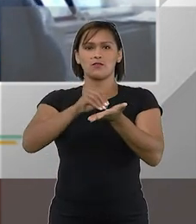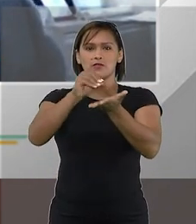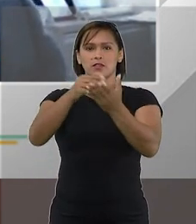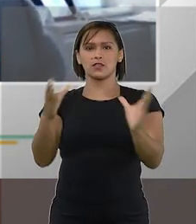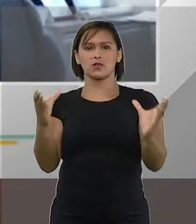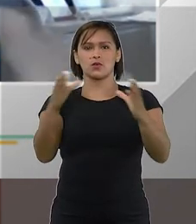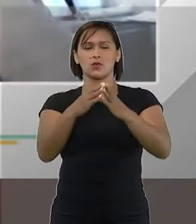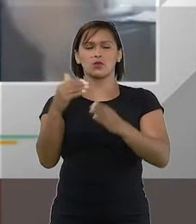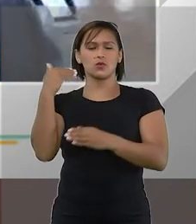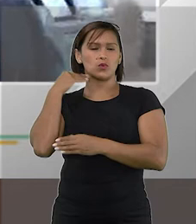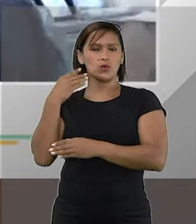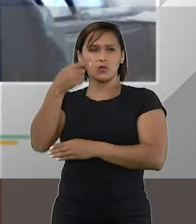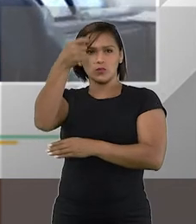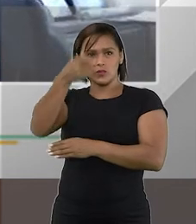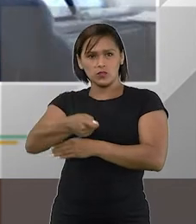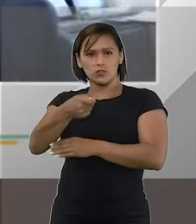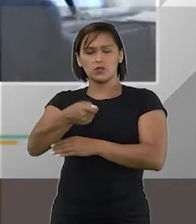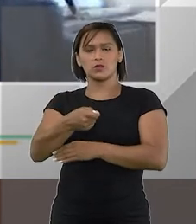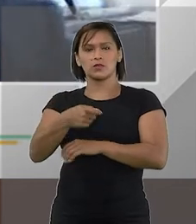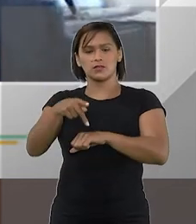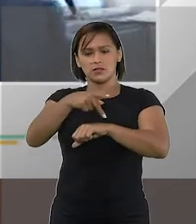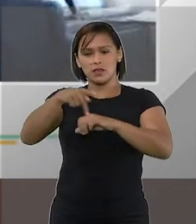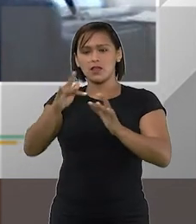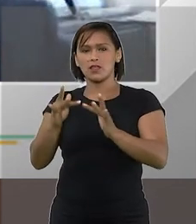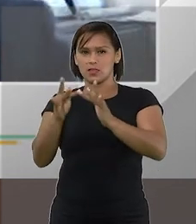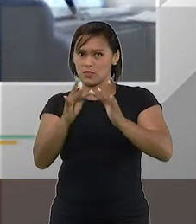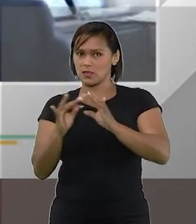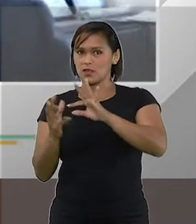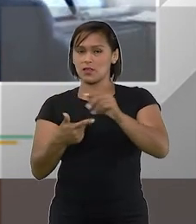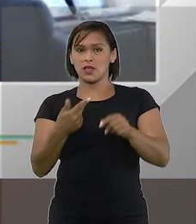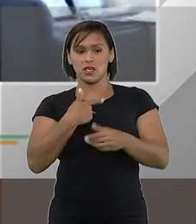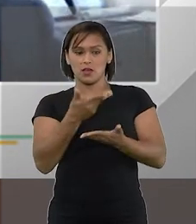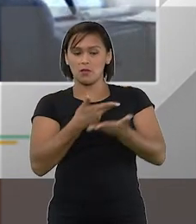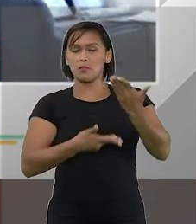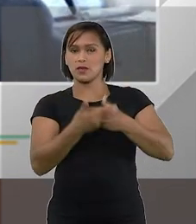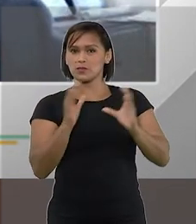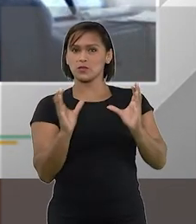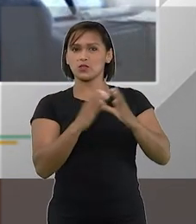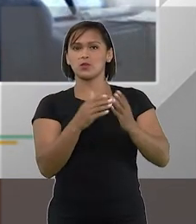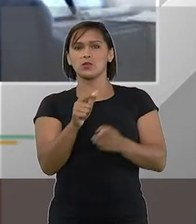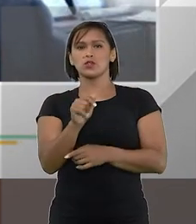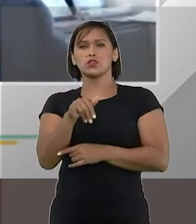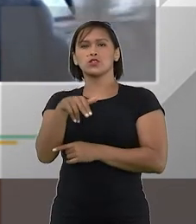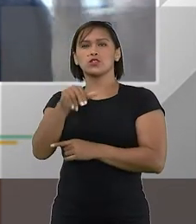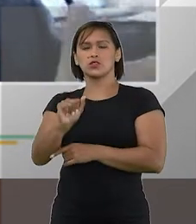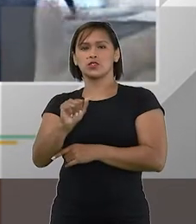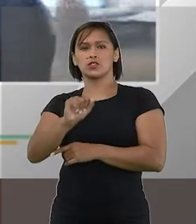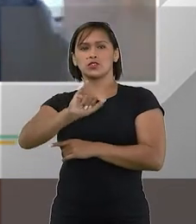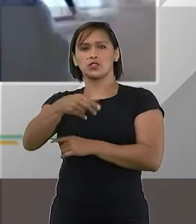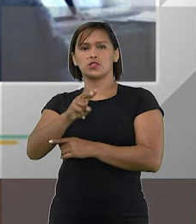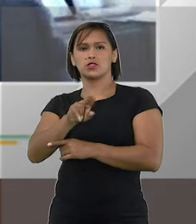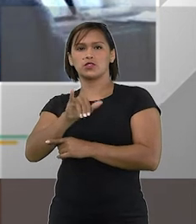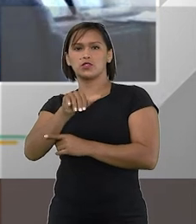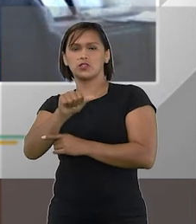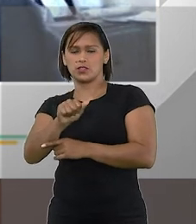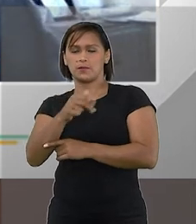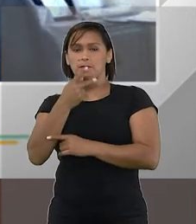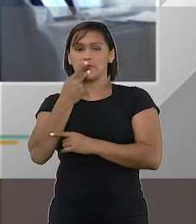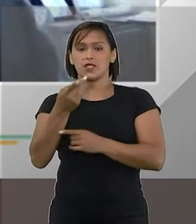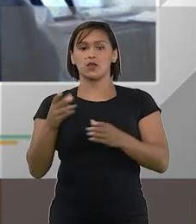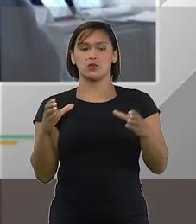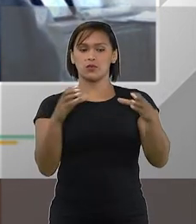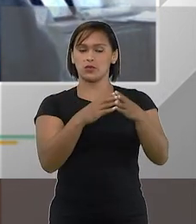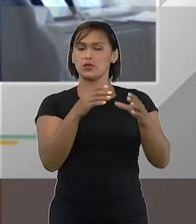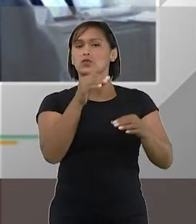por um grupo de juízes internacionais eu faço parte também desse grupo chamado GIN Judicial Insolvency